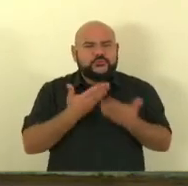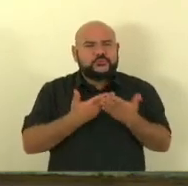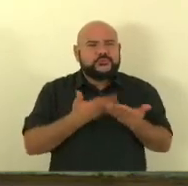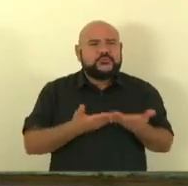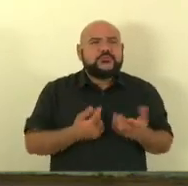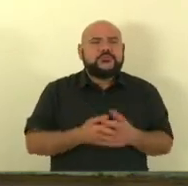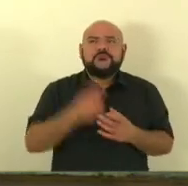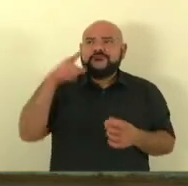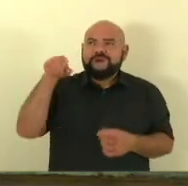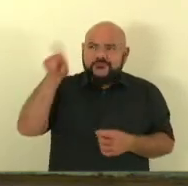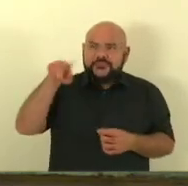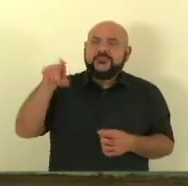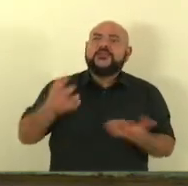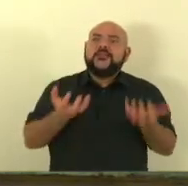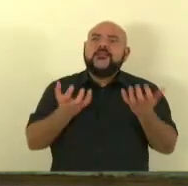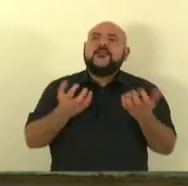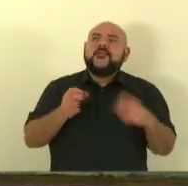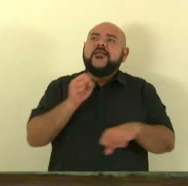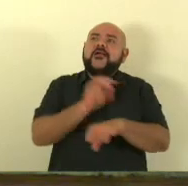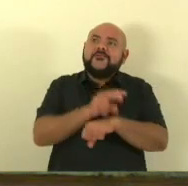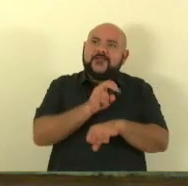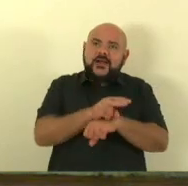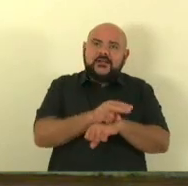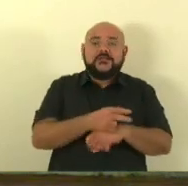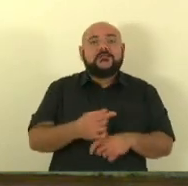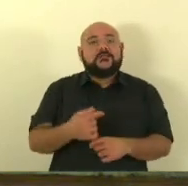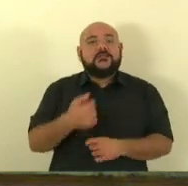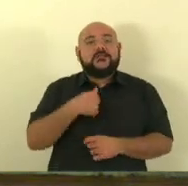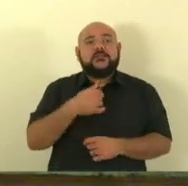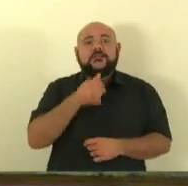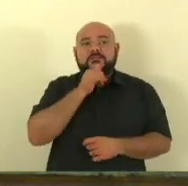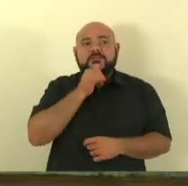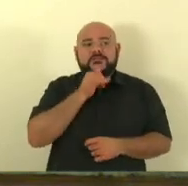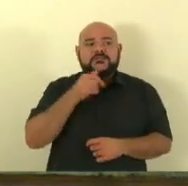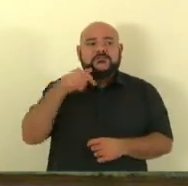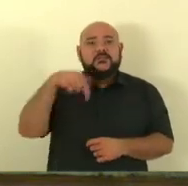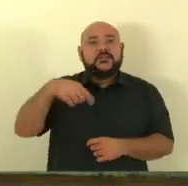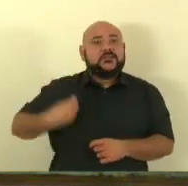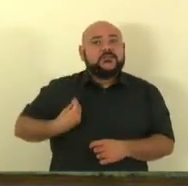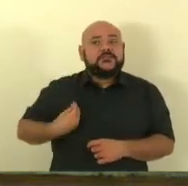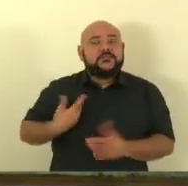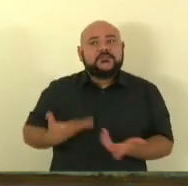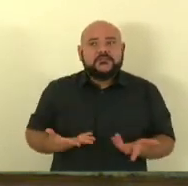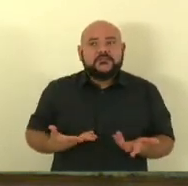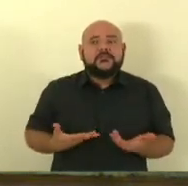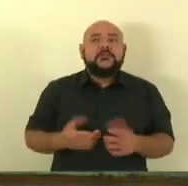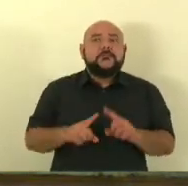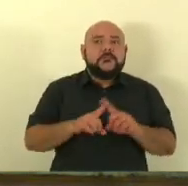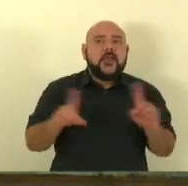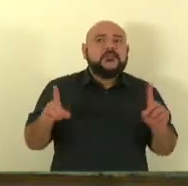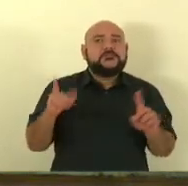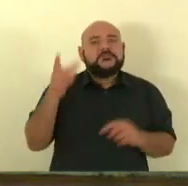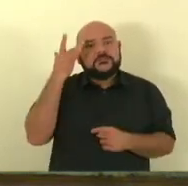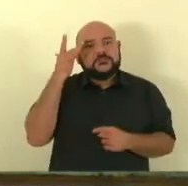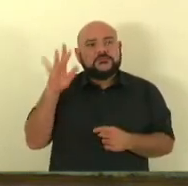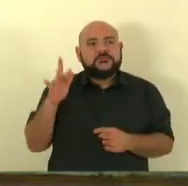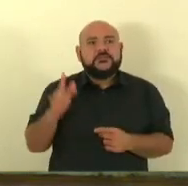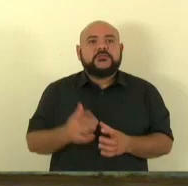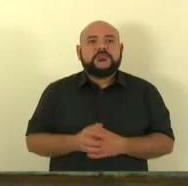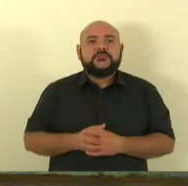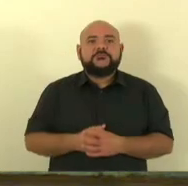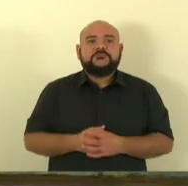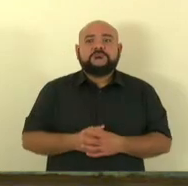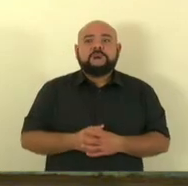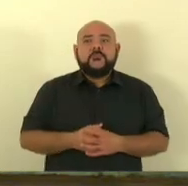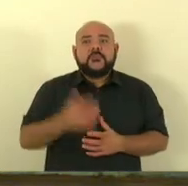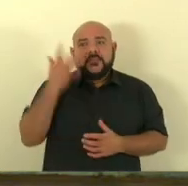de vocês eu por exemplo estou aqui mas não estou sabendo como acredito a maioria